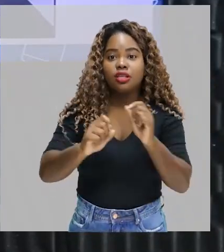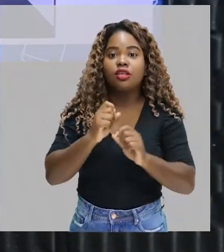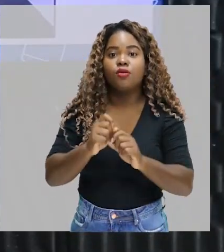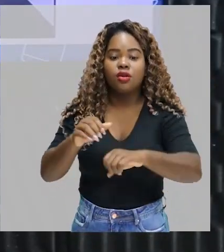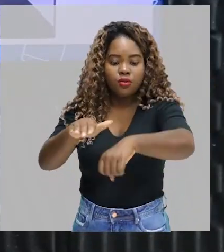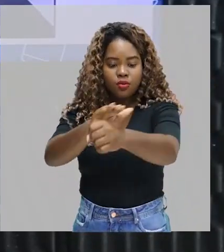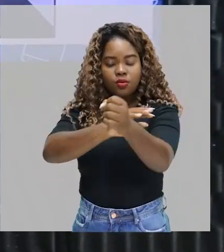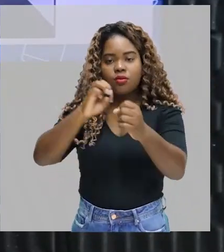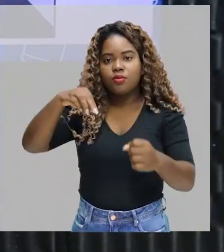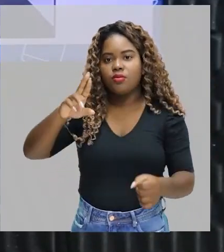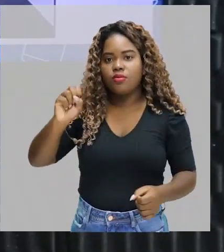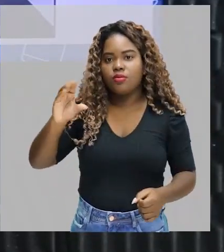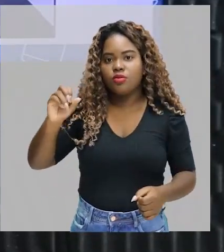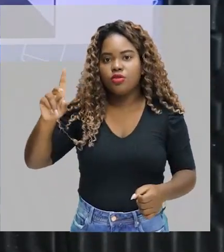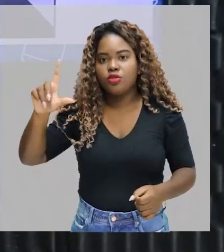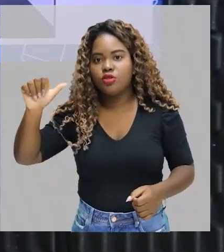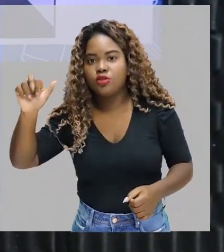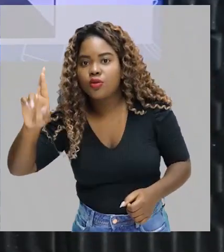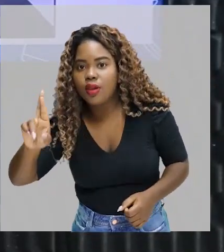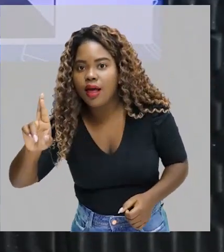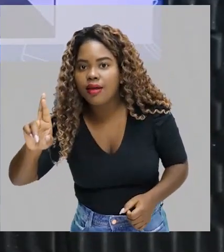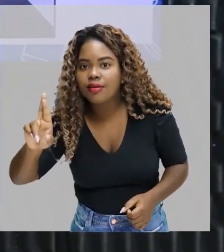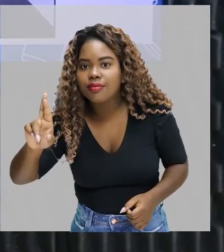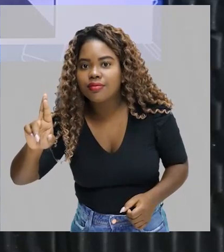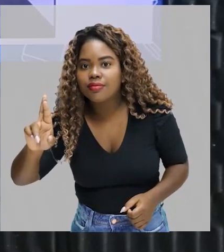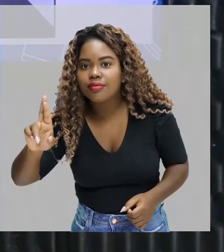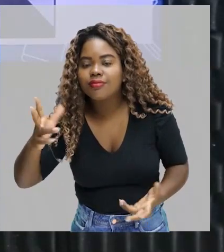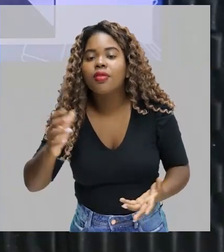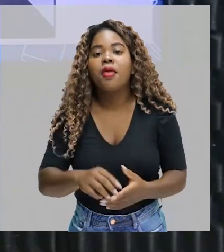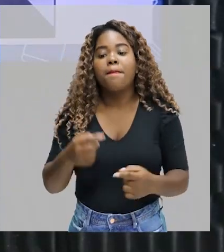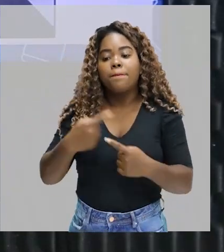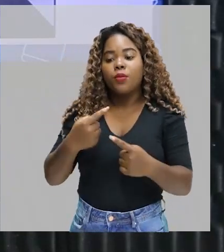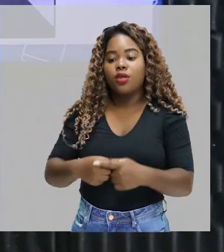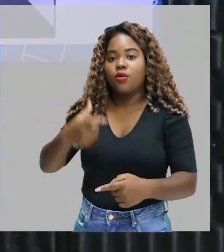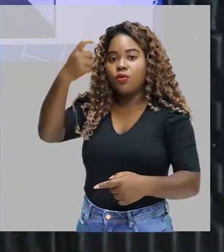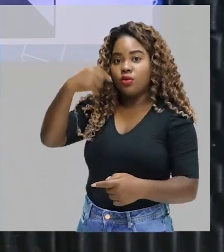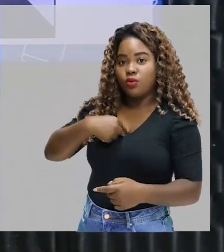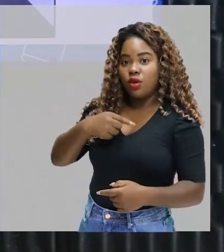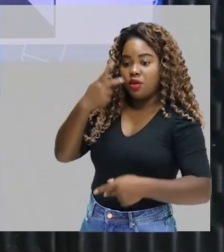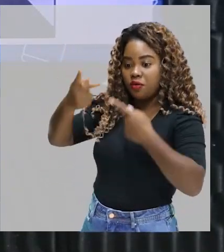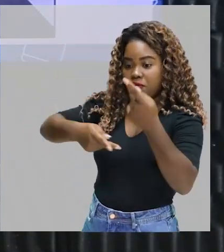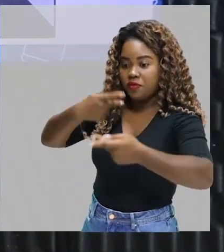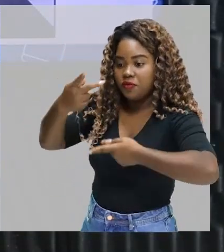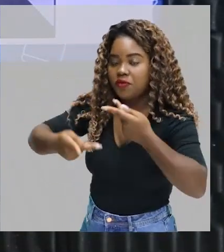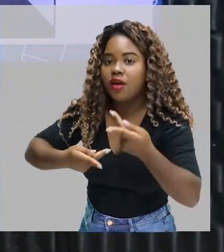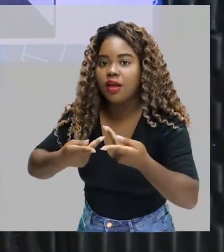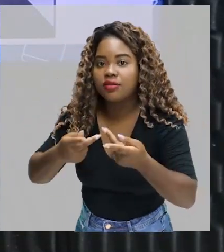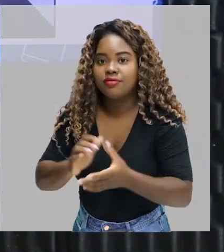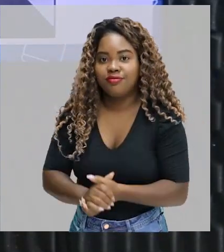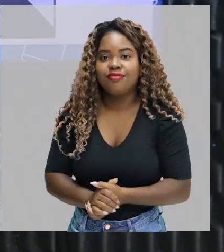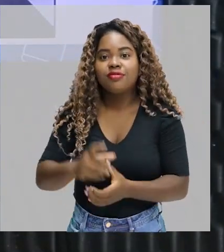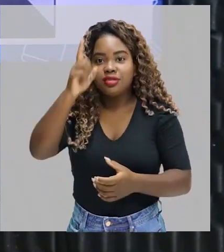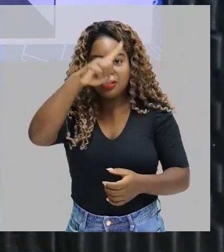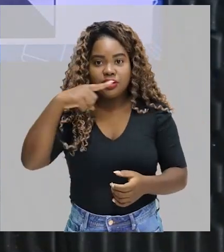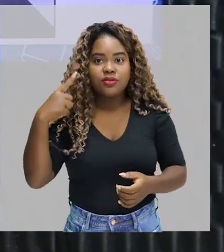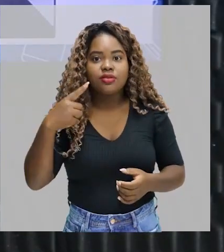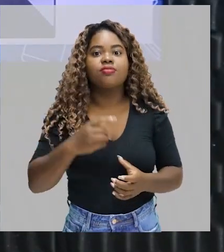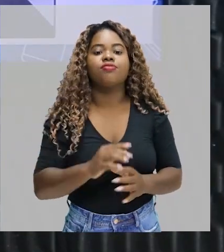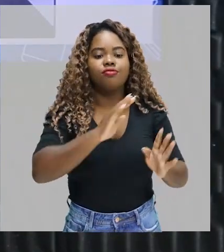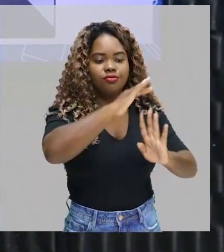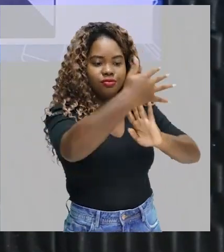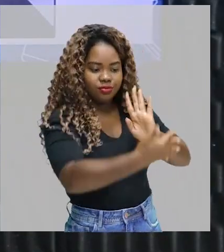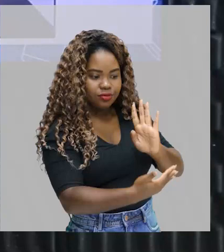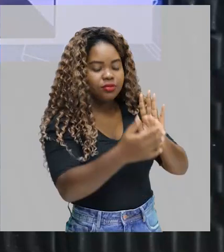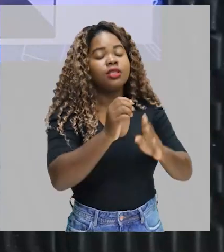localizada. Porque enquanto eu falo, ela transforma as minhas palavras em gestos. Então,